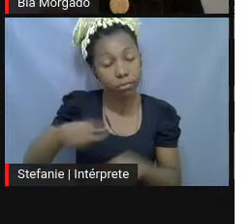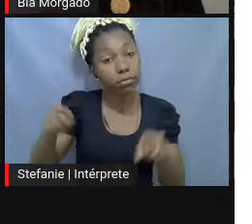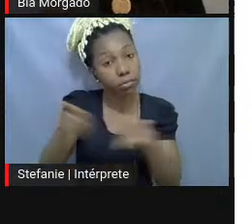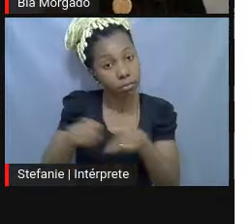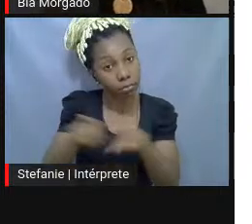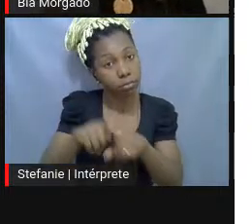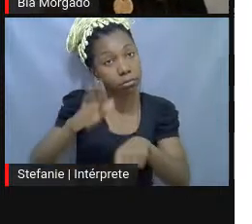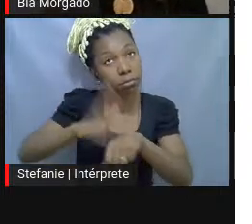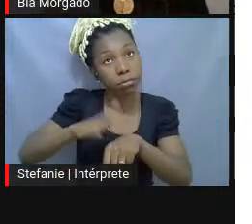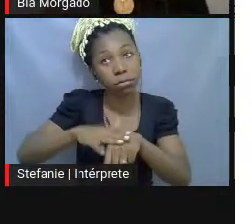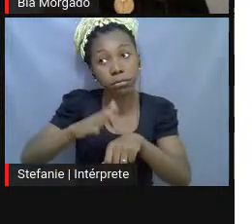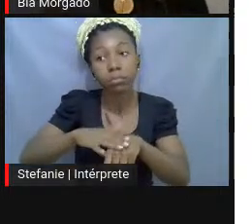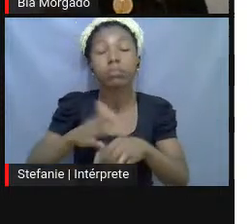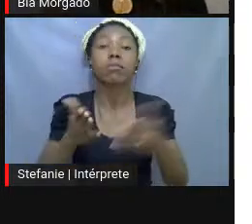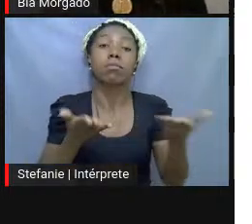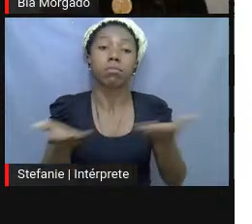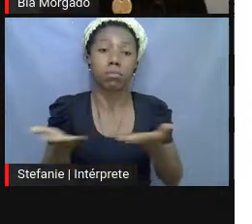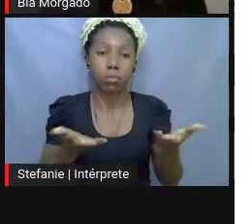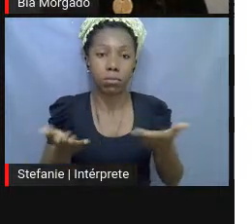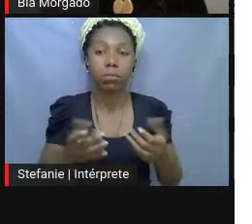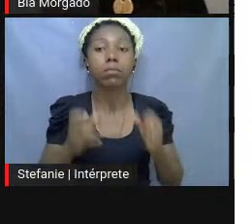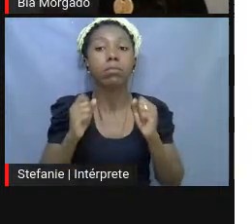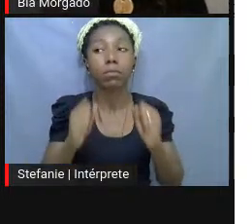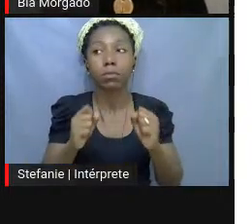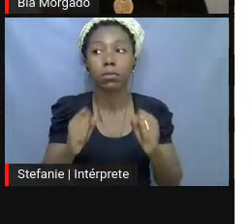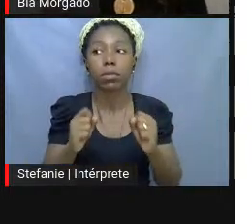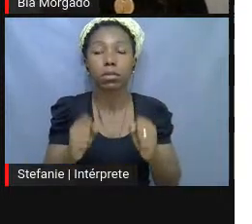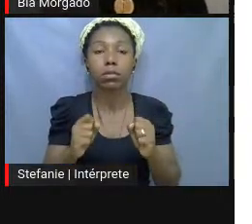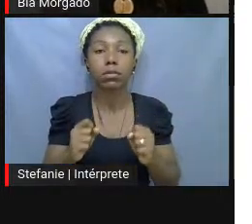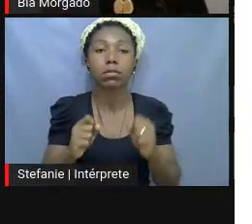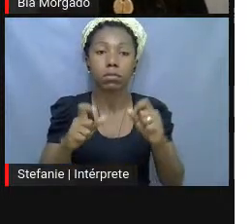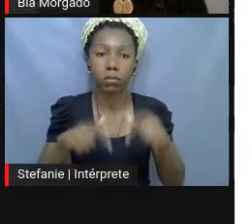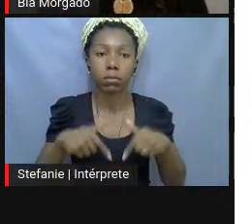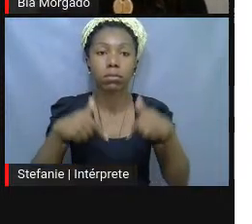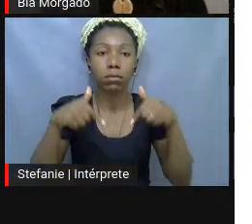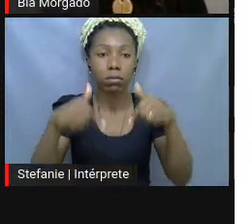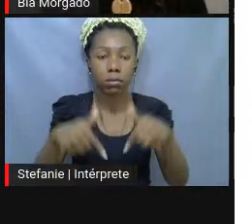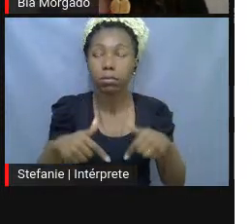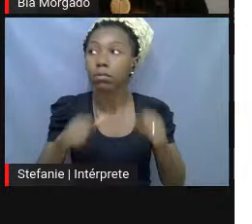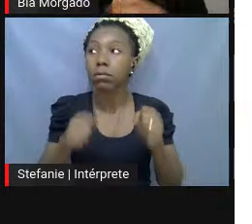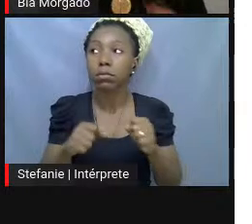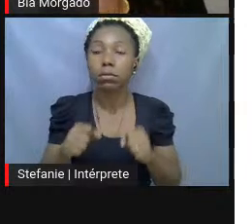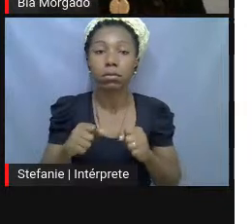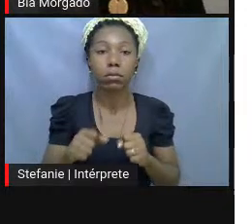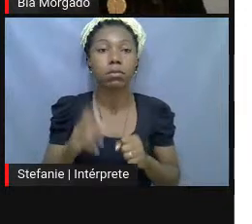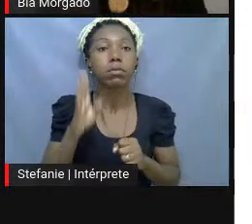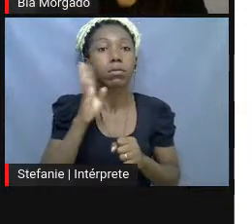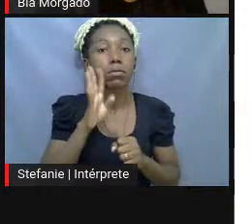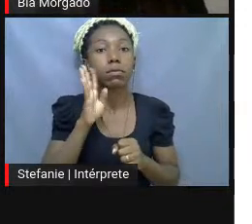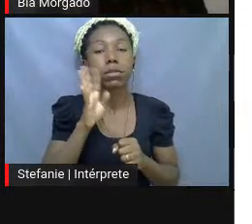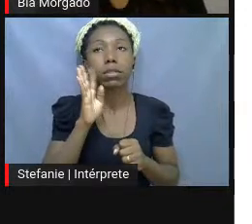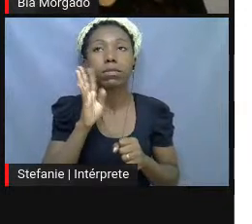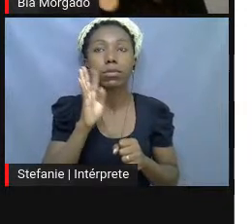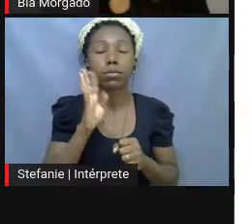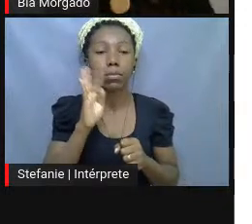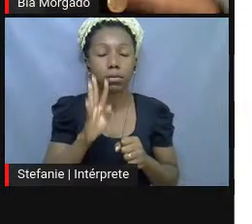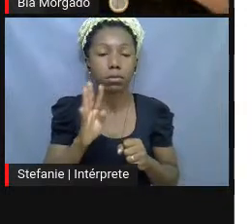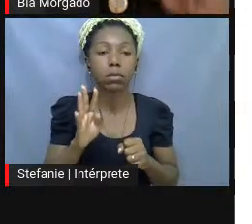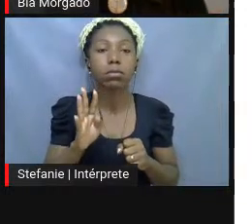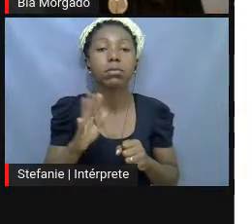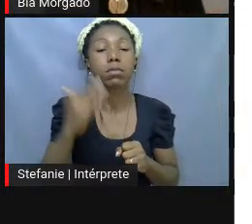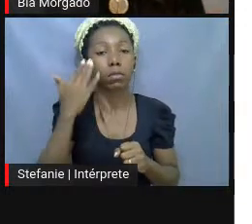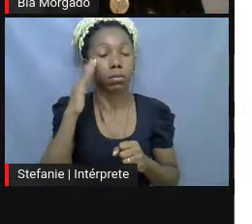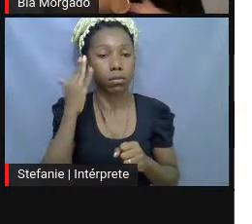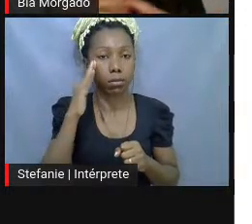pode tomar posição. E ele fazia isso, eu acho muito legal, a gente entender. Isso aqui é